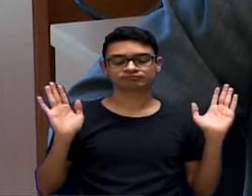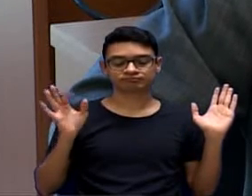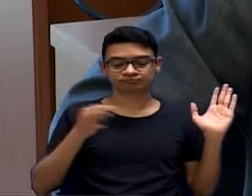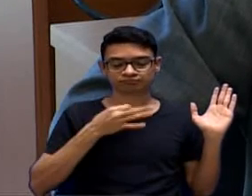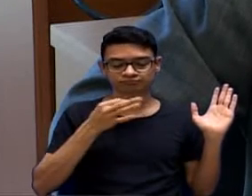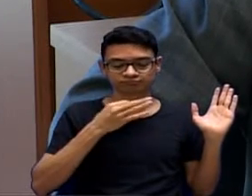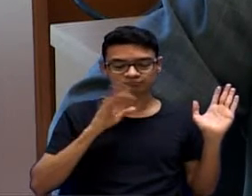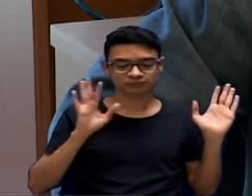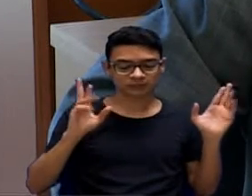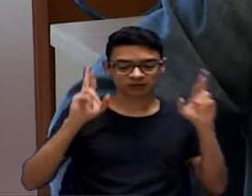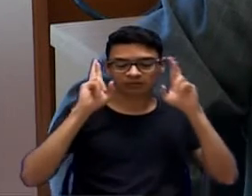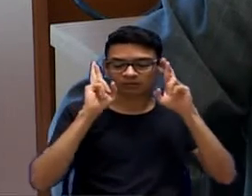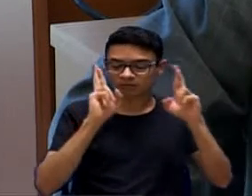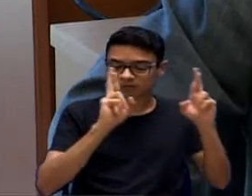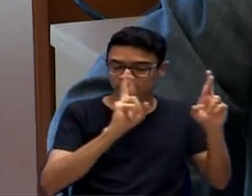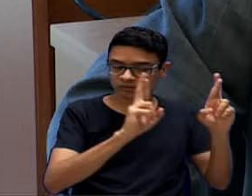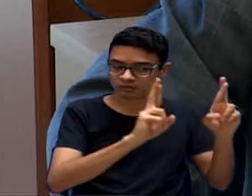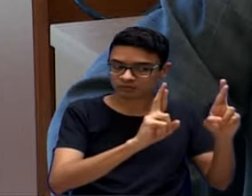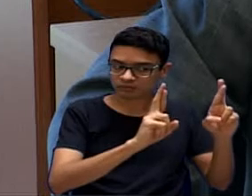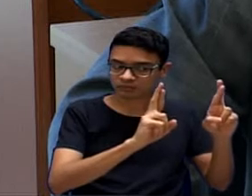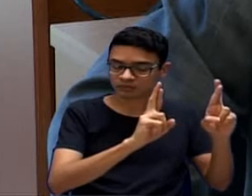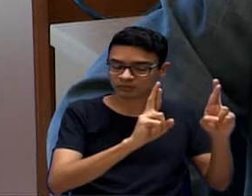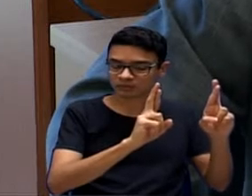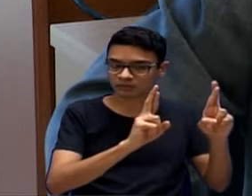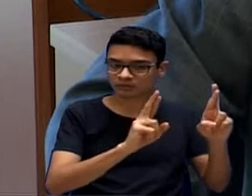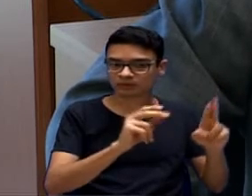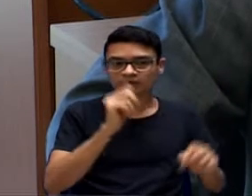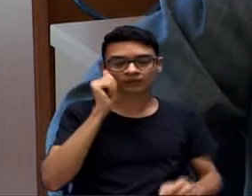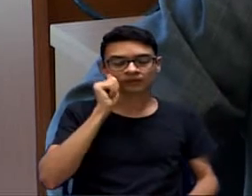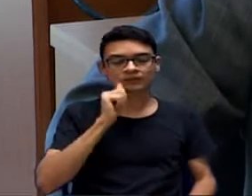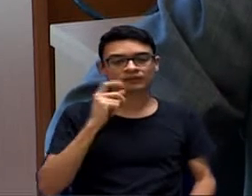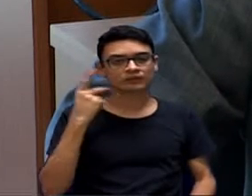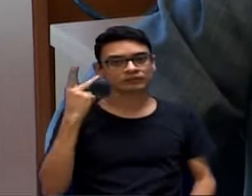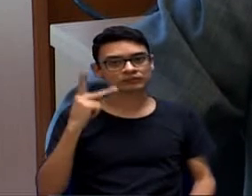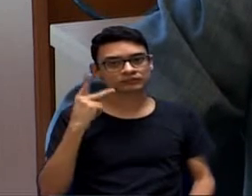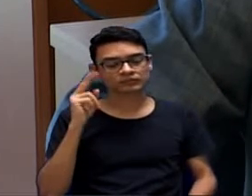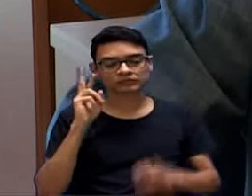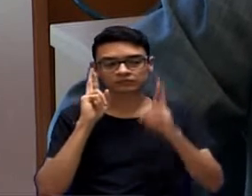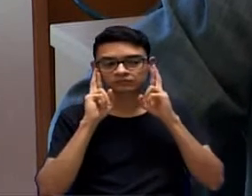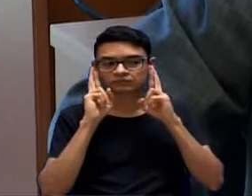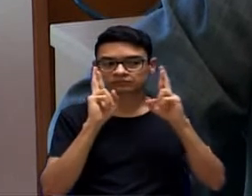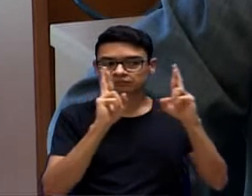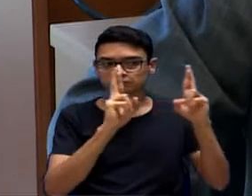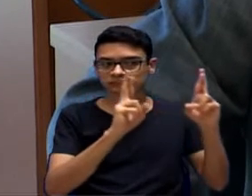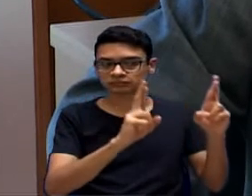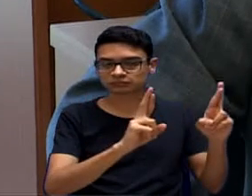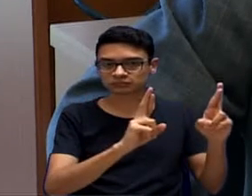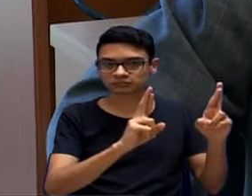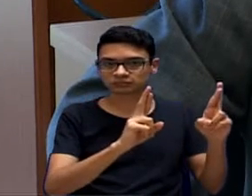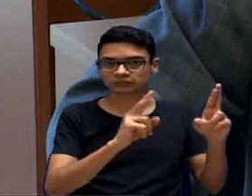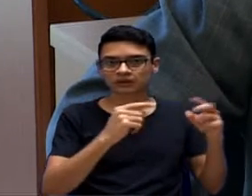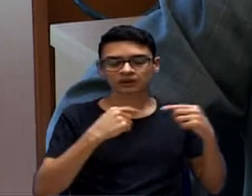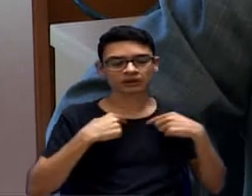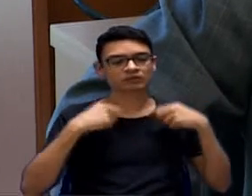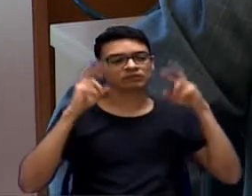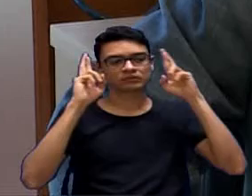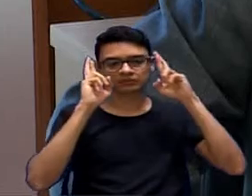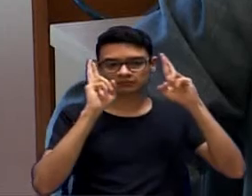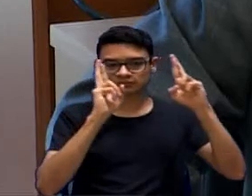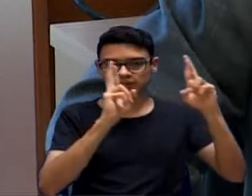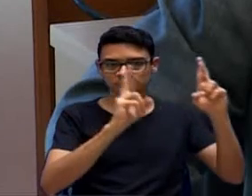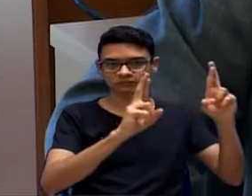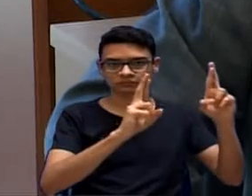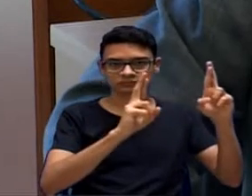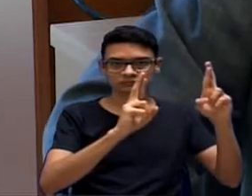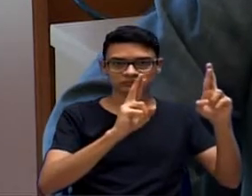Com todo o respeito e anuência da nobre autora a quem doa o projeto, a quem o respeito. Eu tenho dois